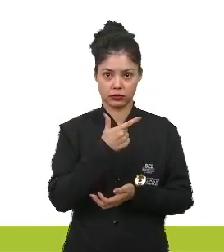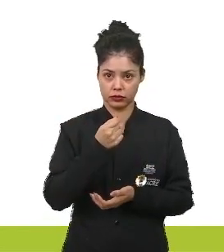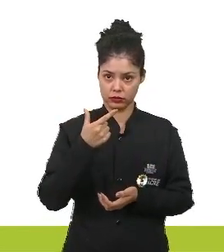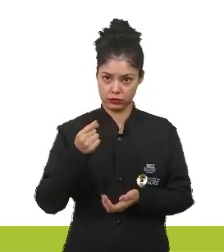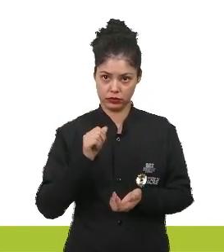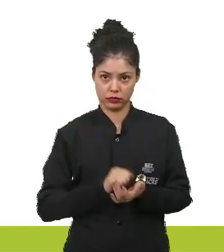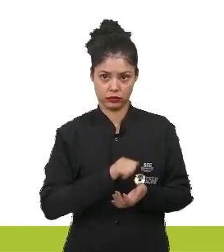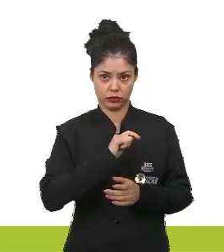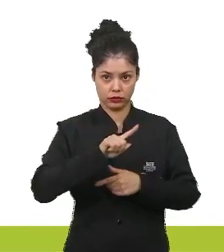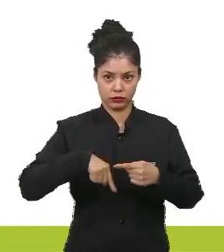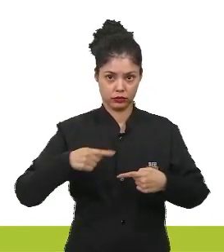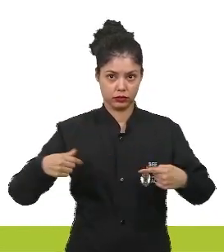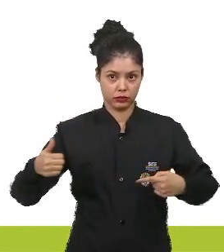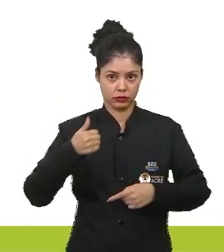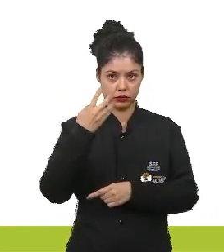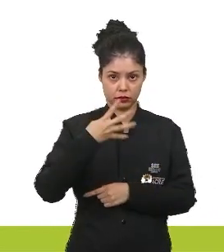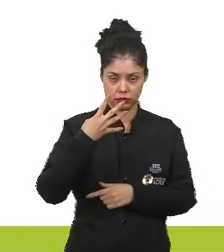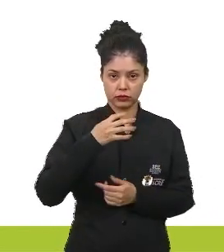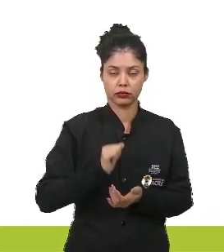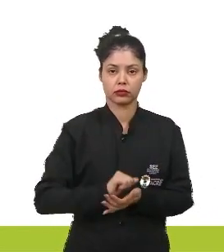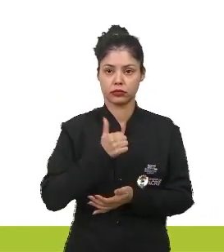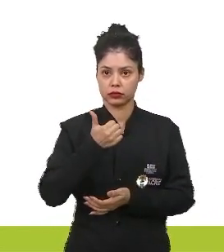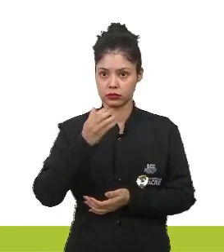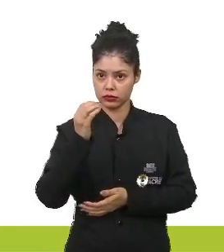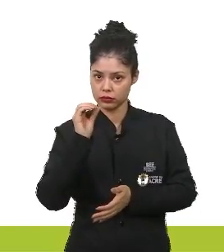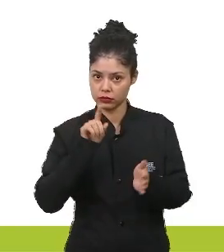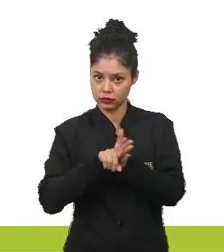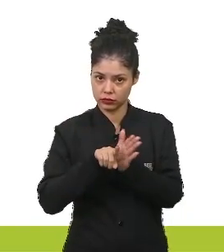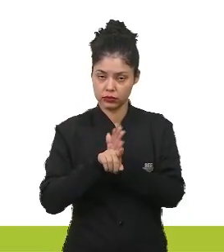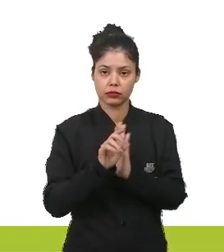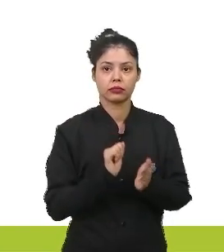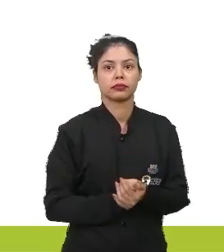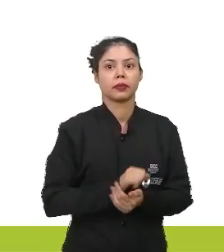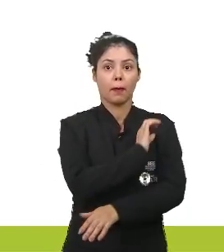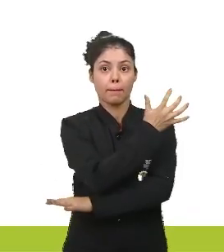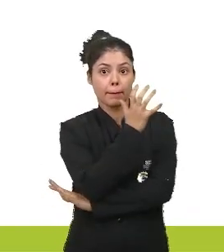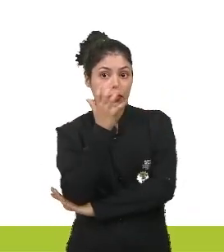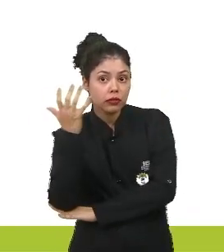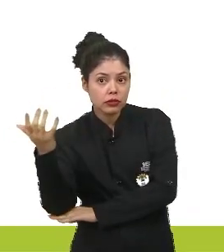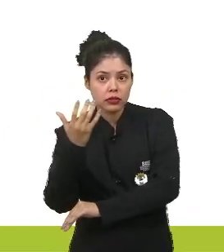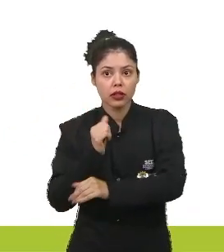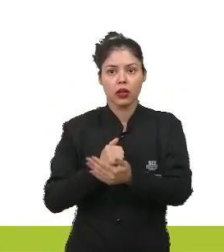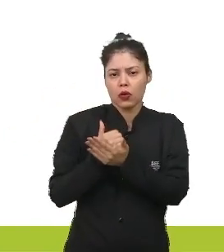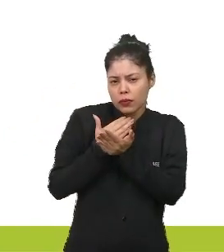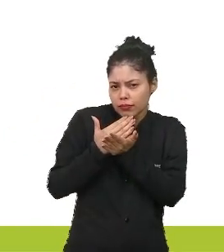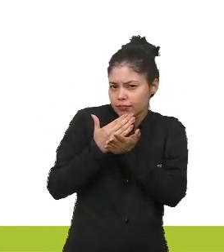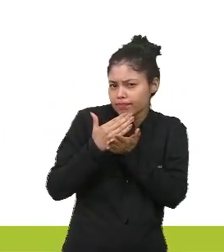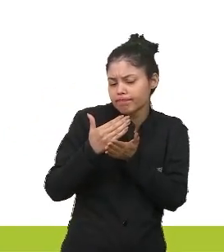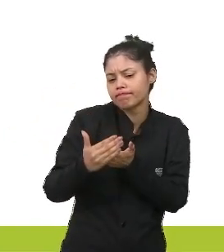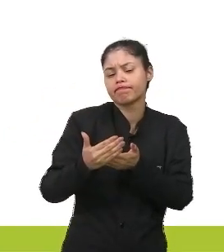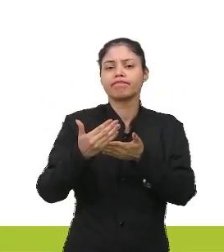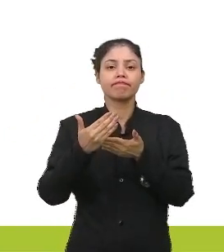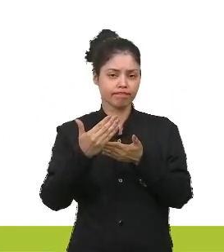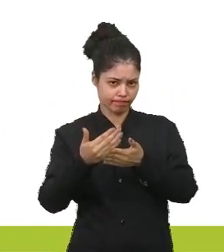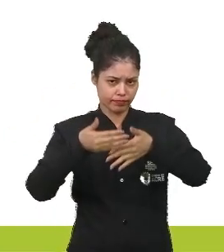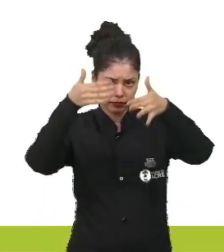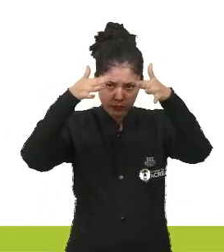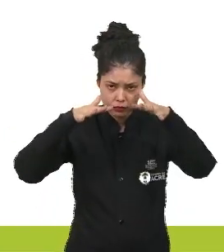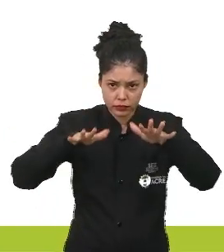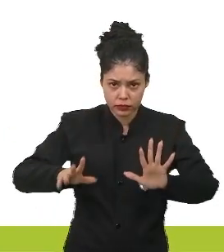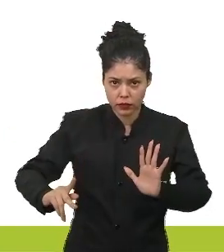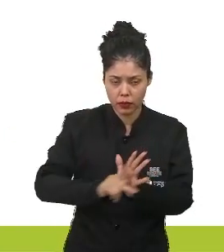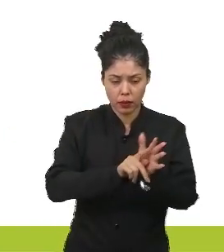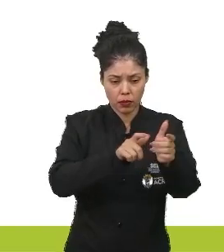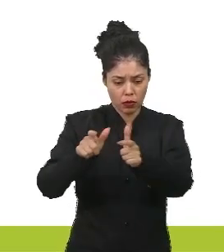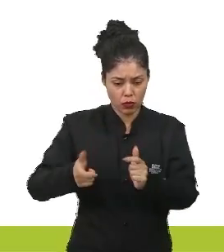100, página 4, diz assim, plantas pioneiras são as que iniciam o processo natural de cicatrização de